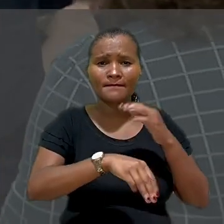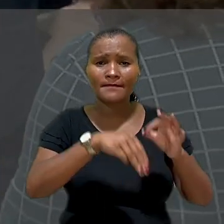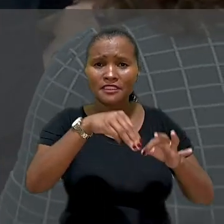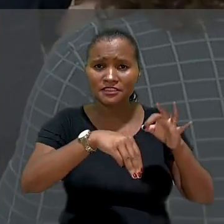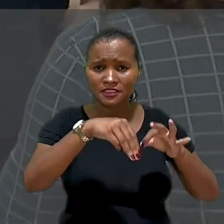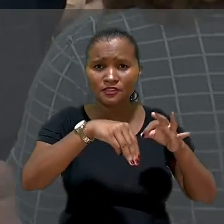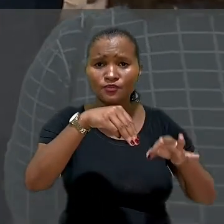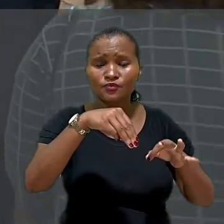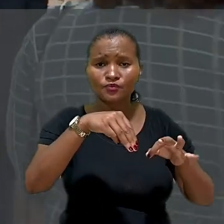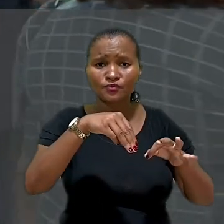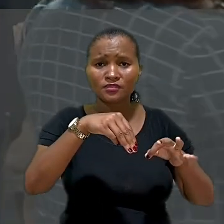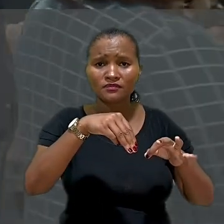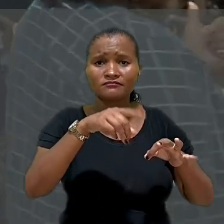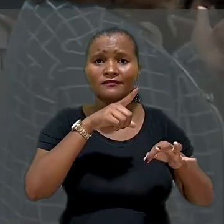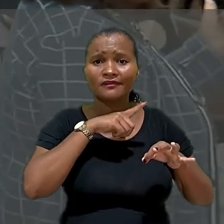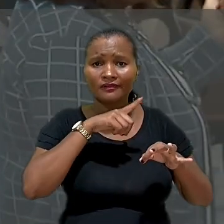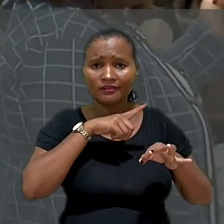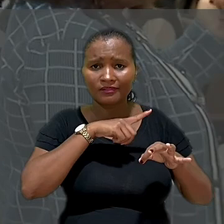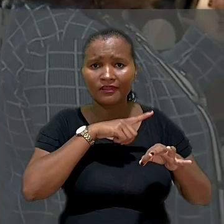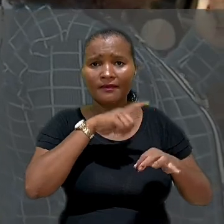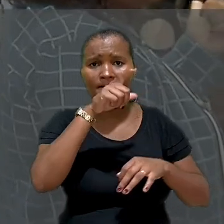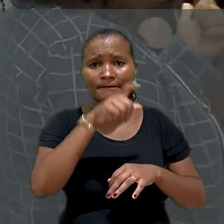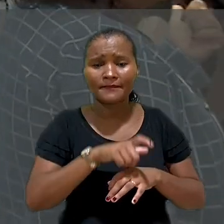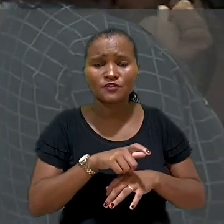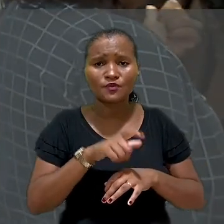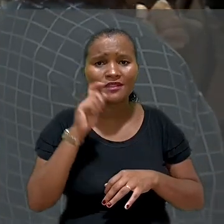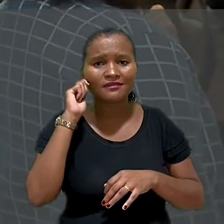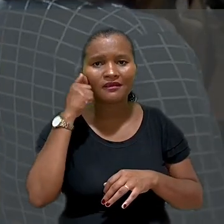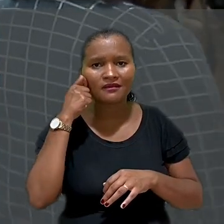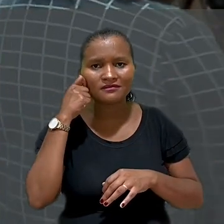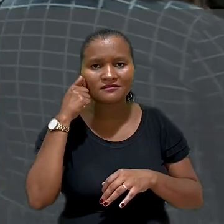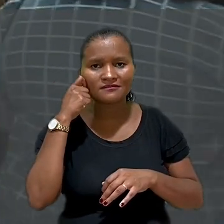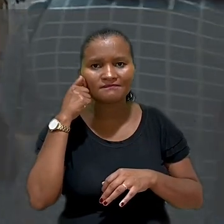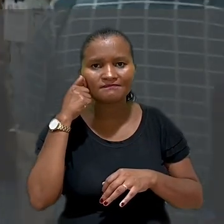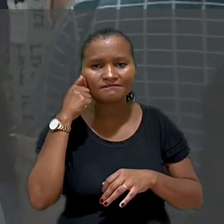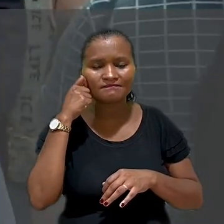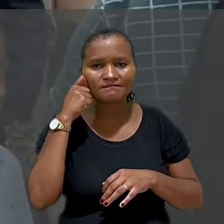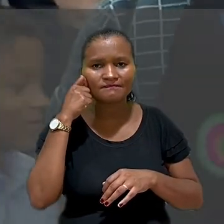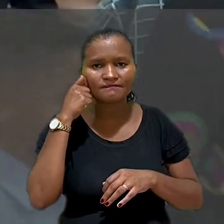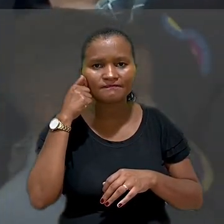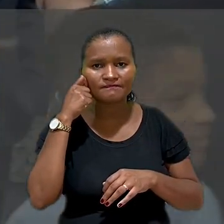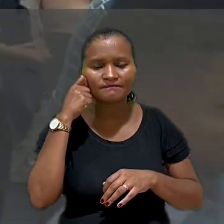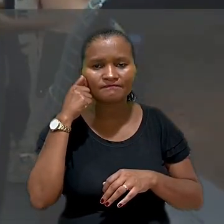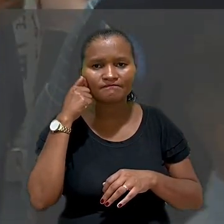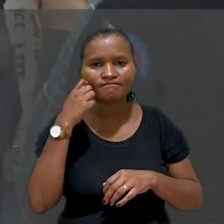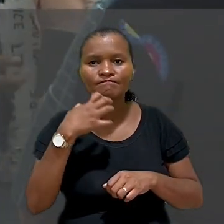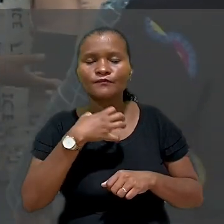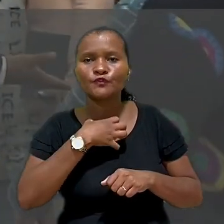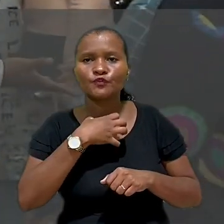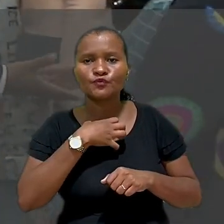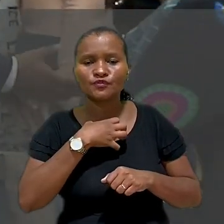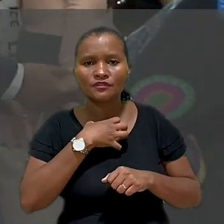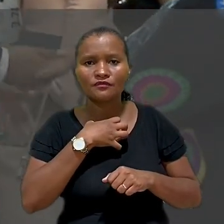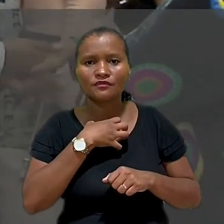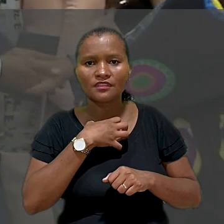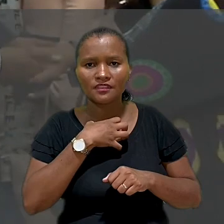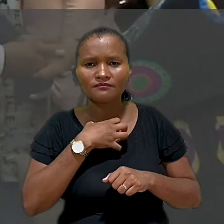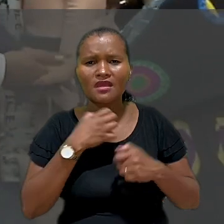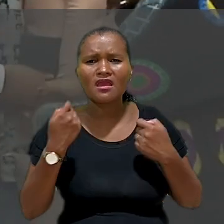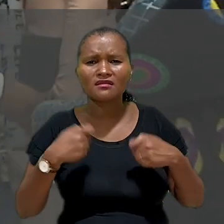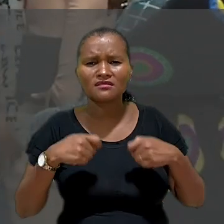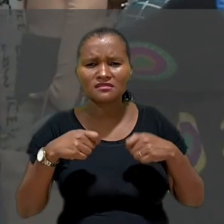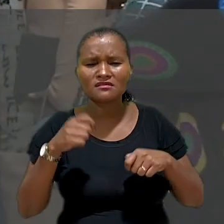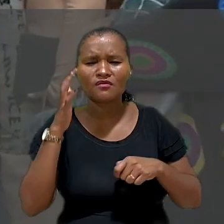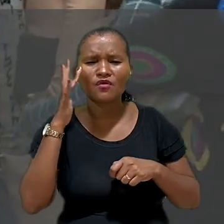magistratura seja composta por pessoas negras. De forma que é